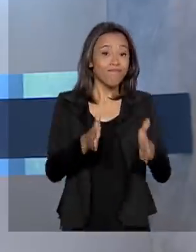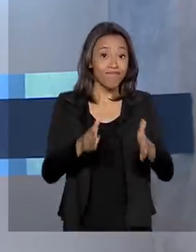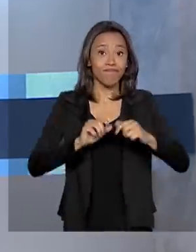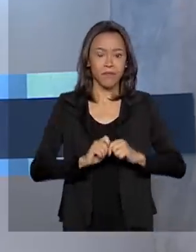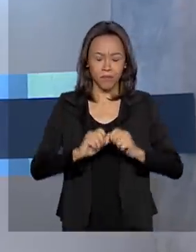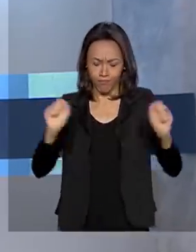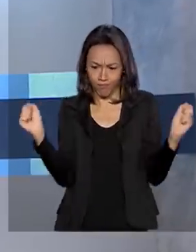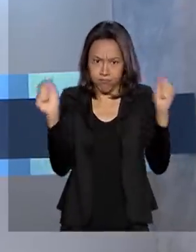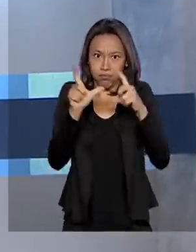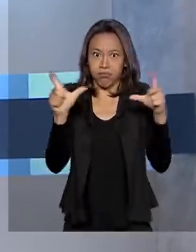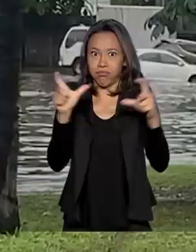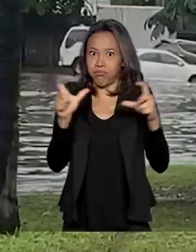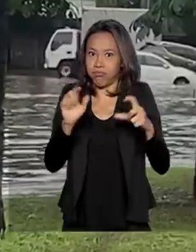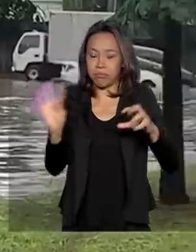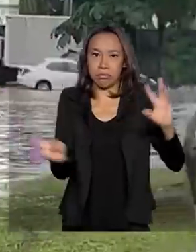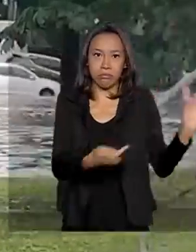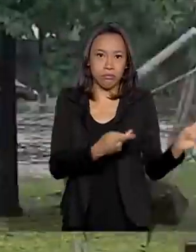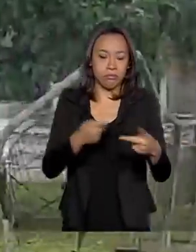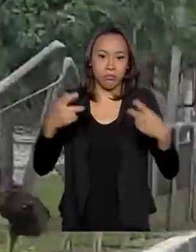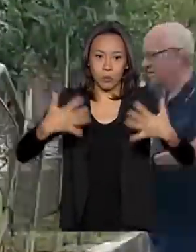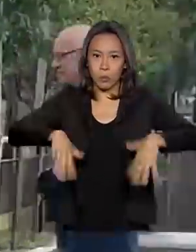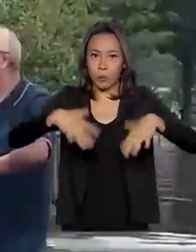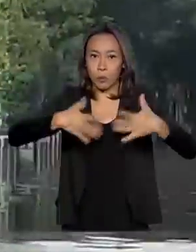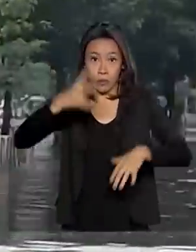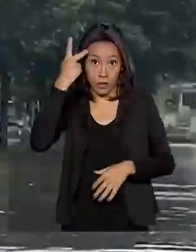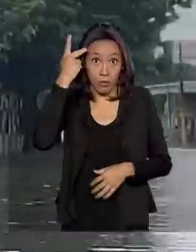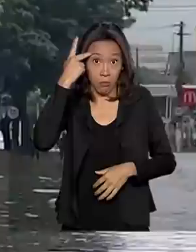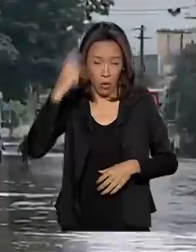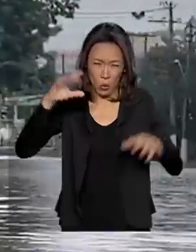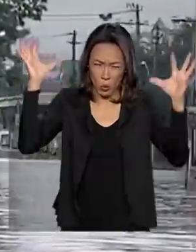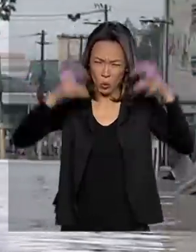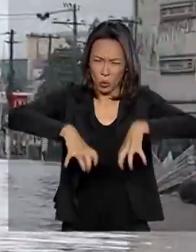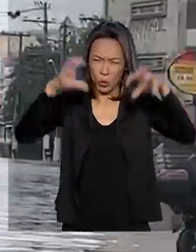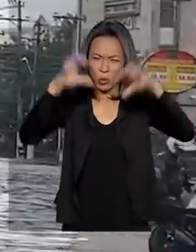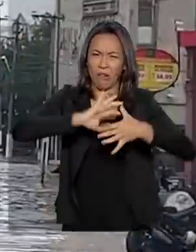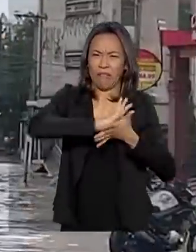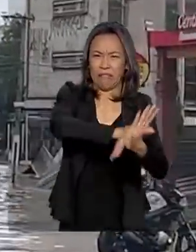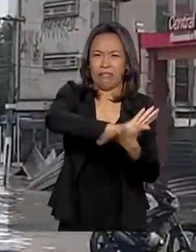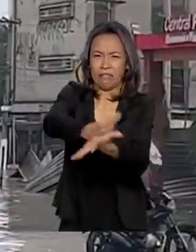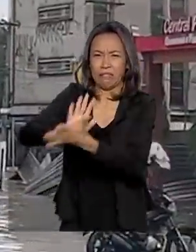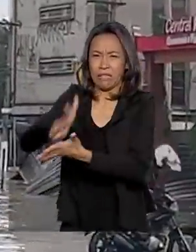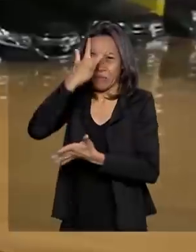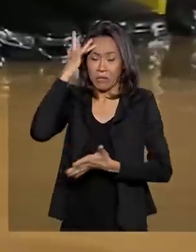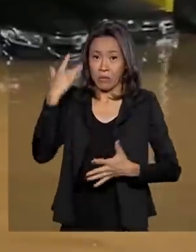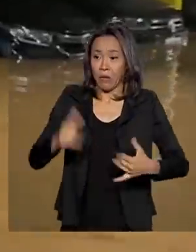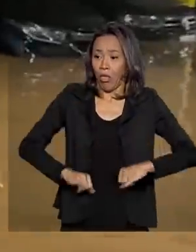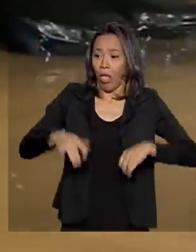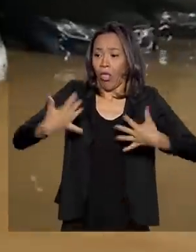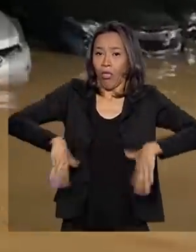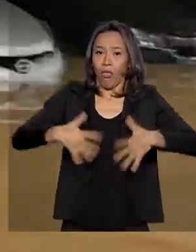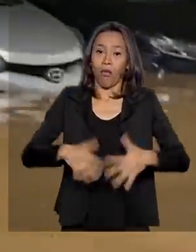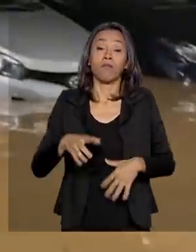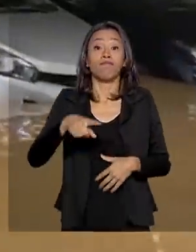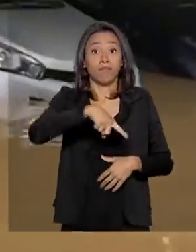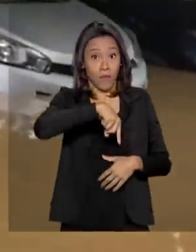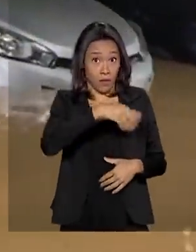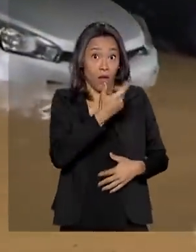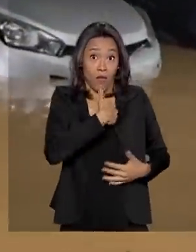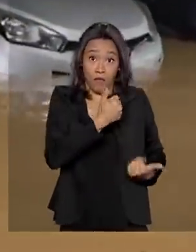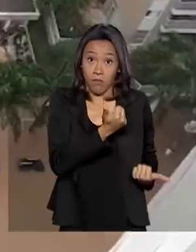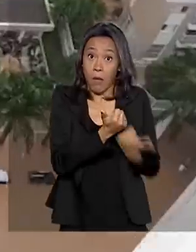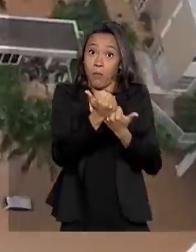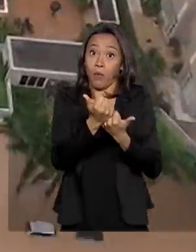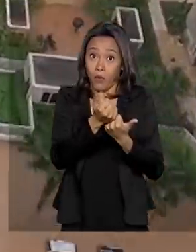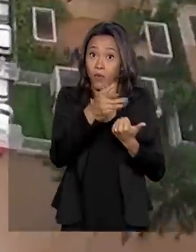Caos em São Paulo. Temporal causa estragos e deixa paulistanos ilhados. Defesa Civil oferece